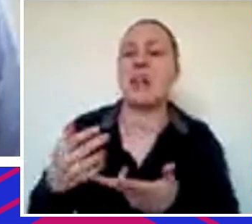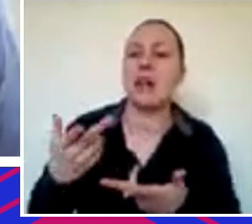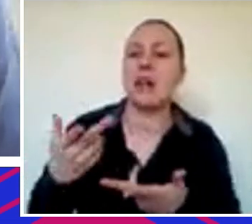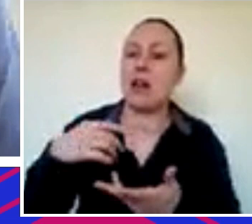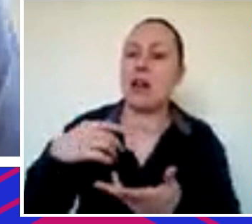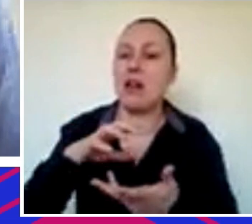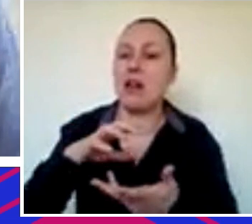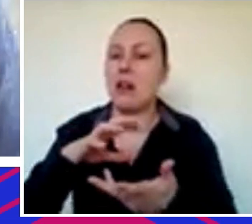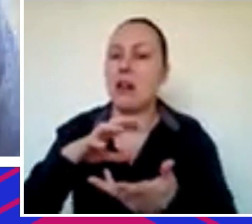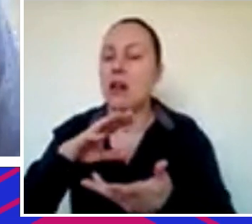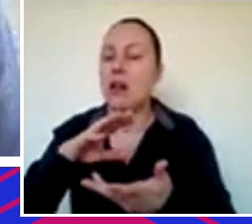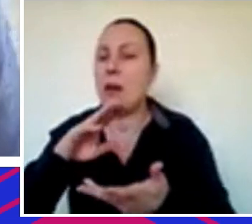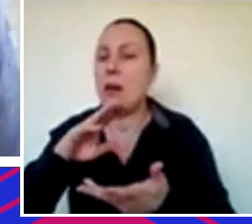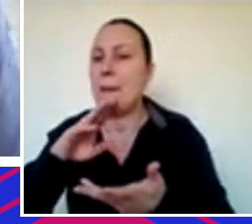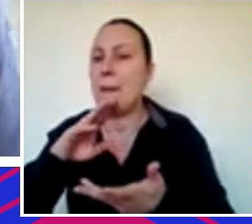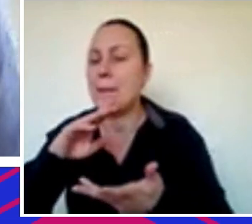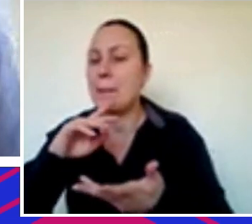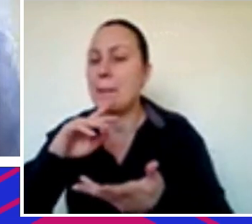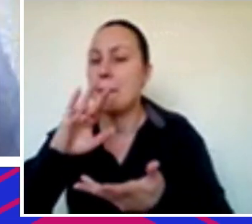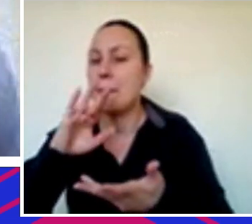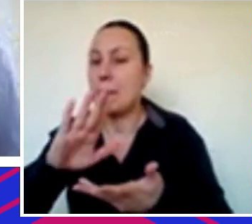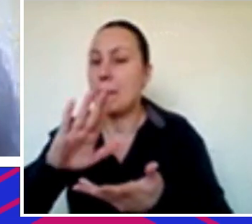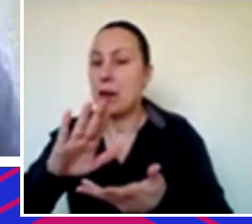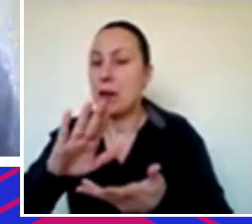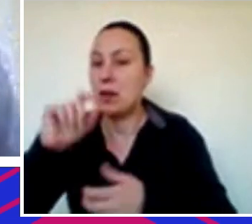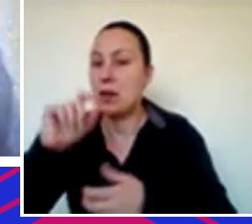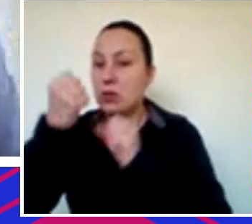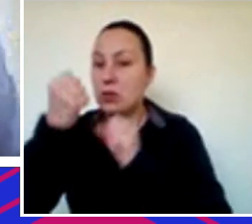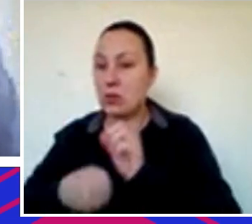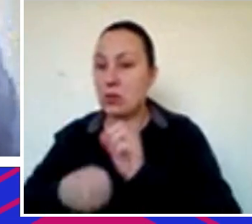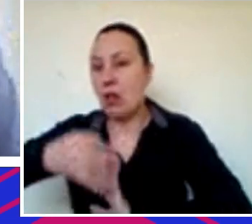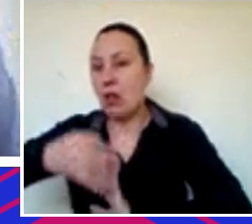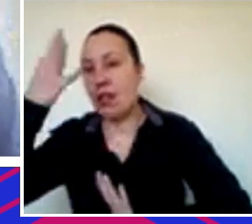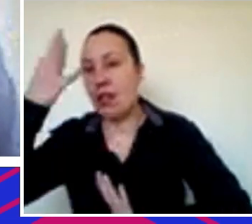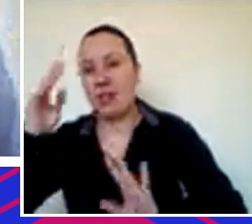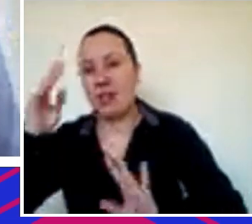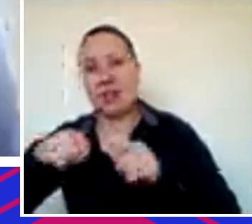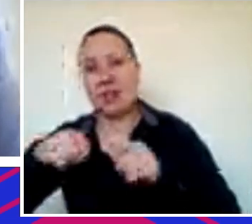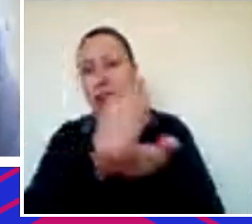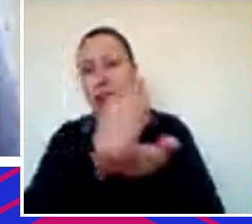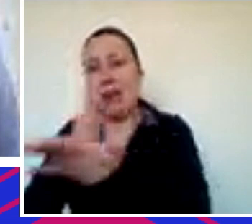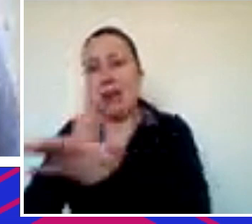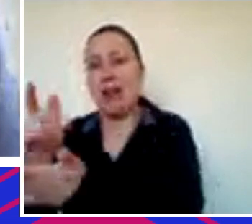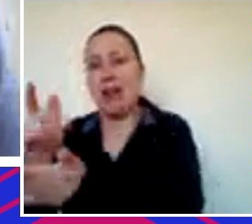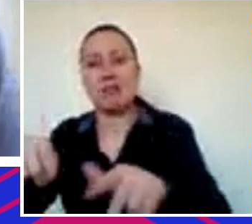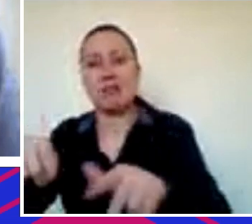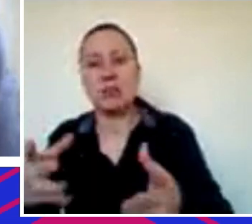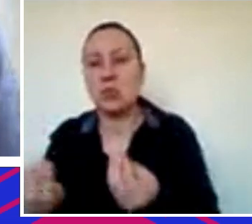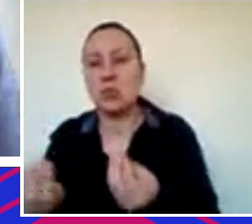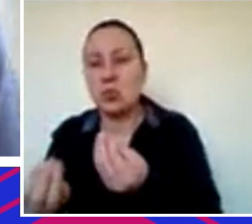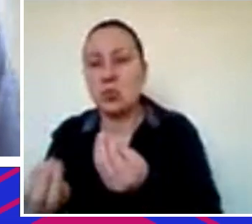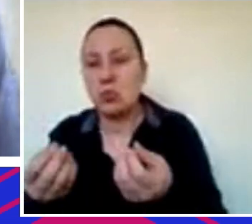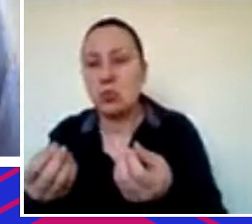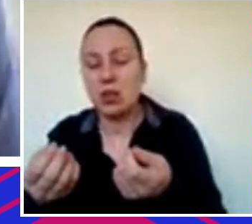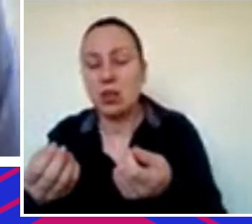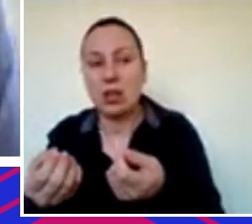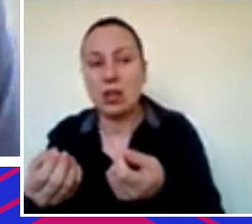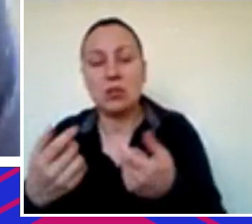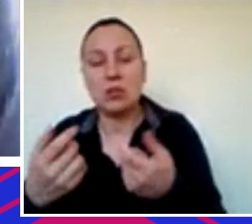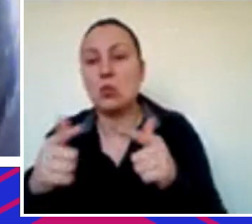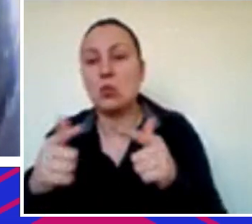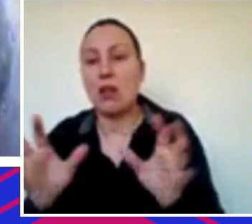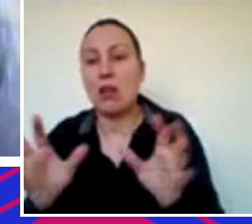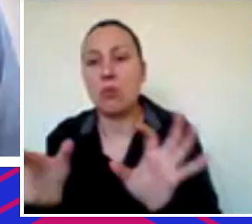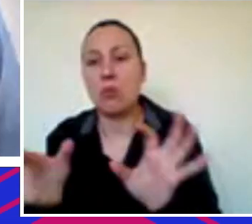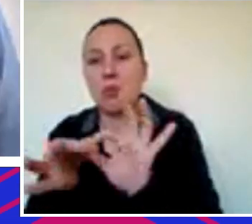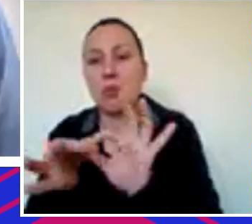milhões, então é muito difícil você ter uma indústria que avança rápido com essa fragmentação na ponta, onde você não tem uma consolidação na ponta, né, que é